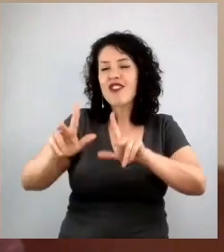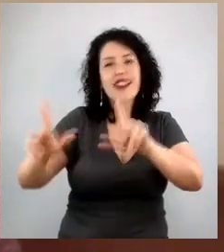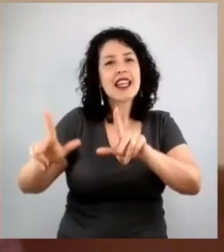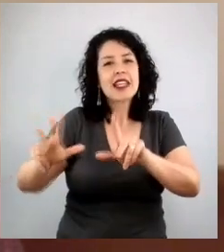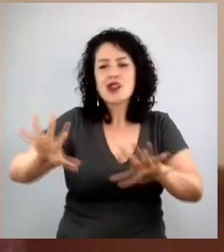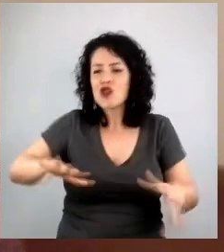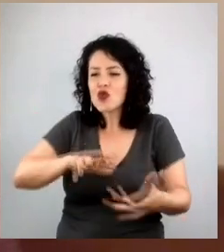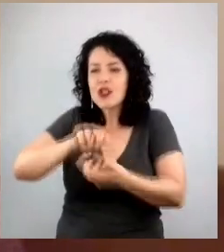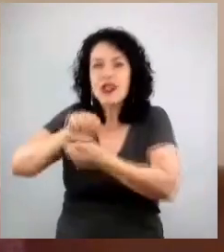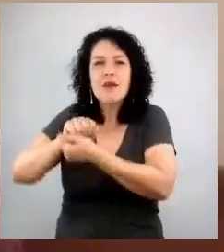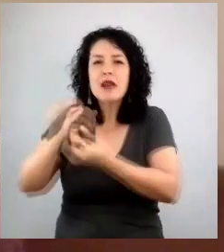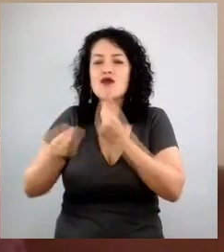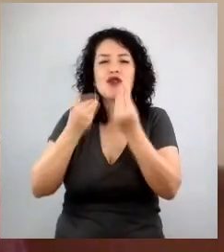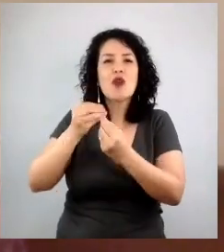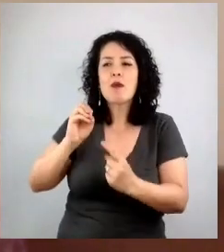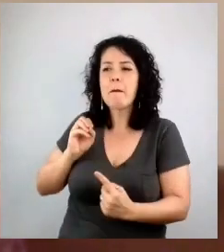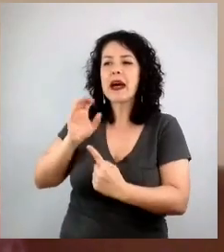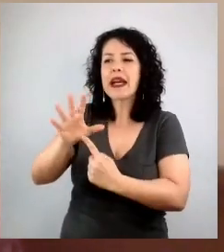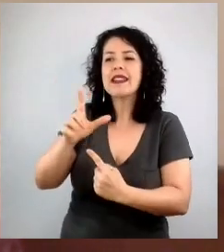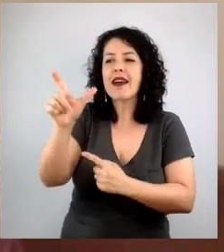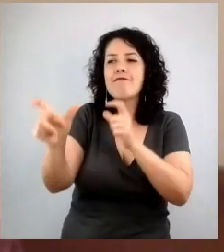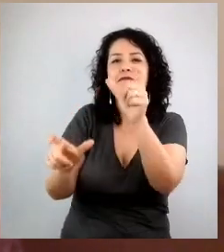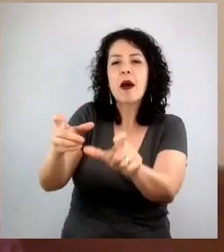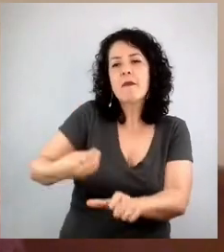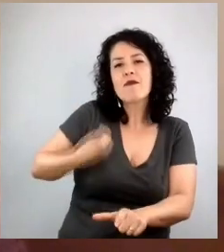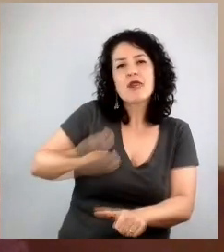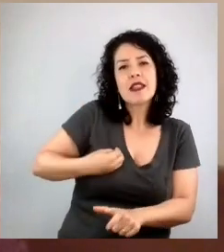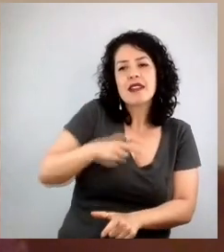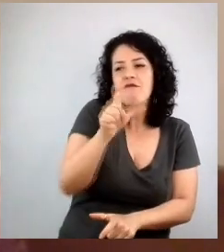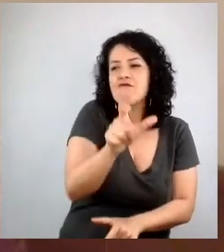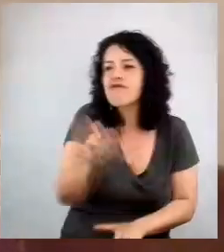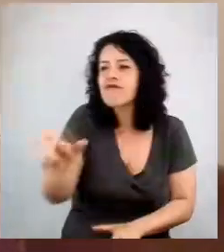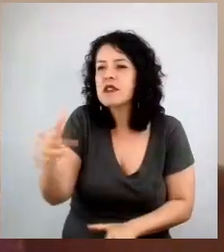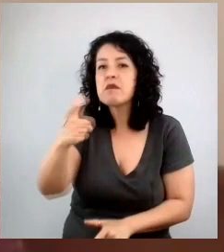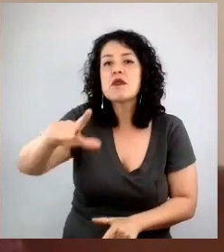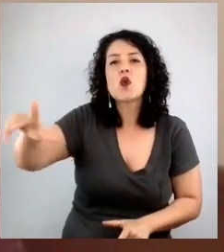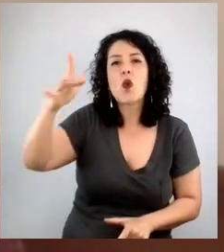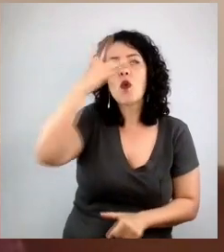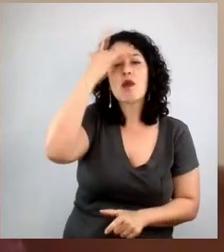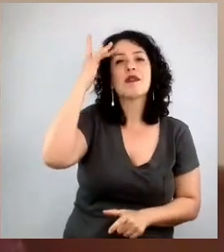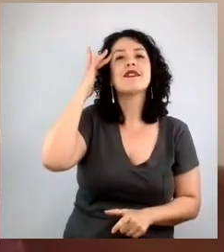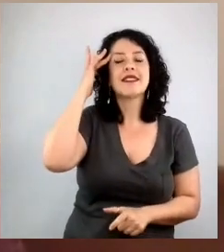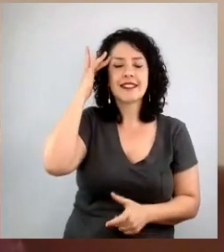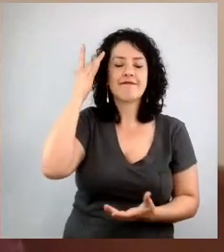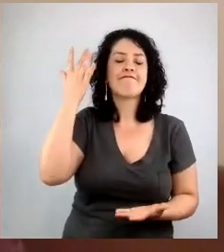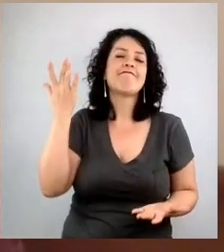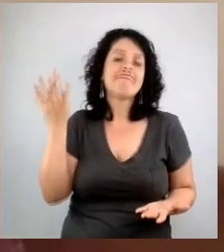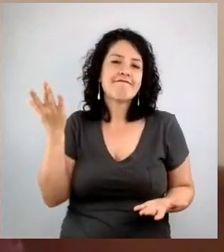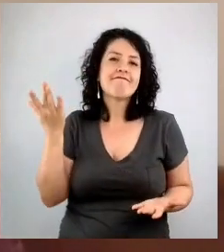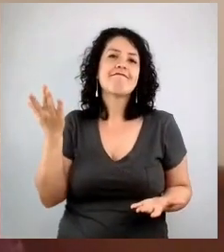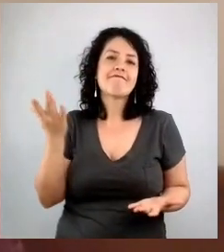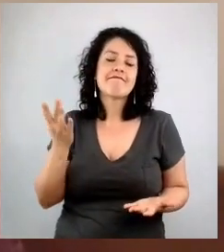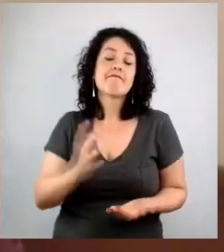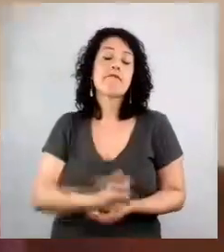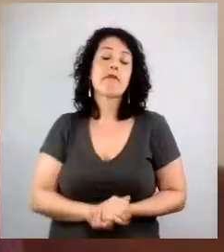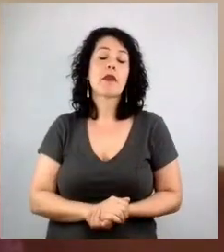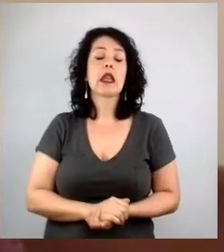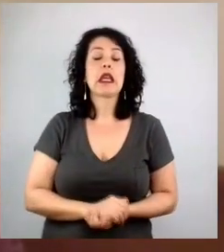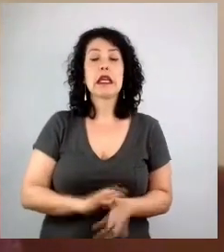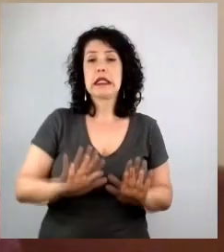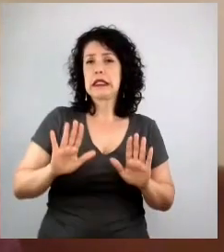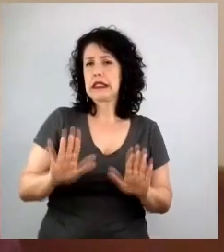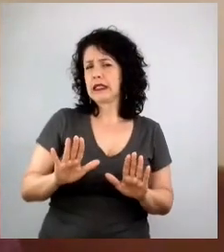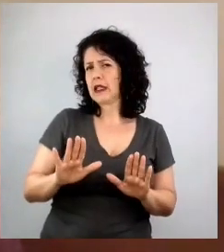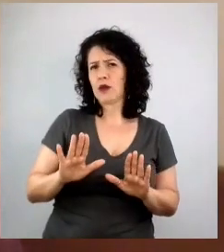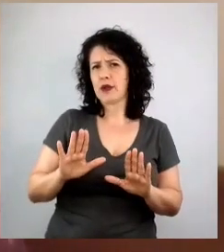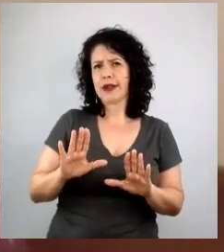talento dela ia fazer mais diferença. Então, tentando cortar um pouco e não me alongar e não passar muito